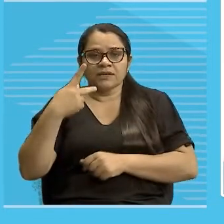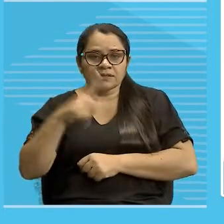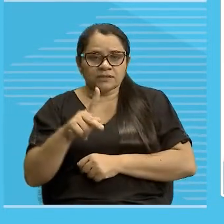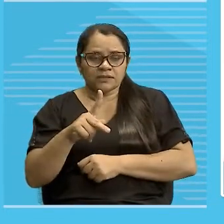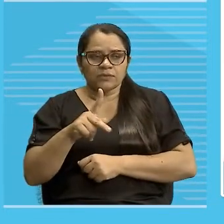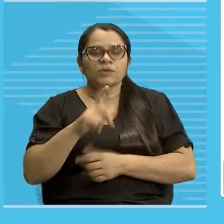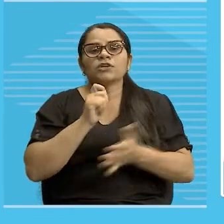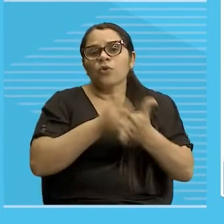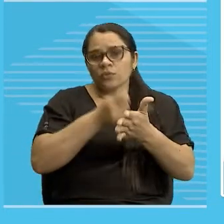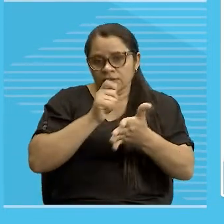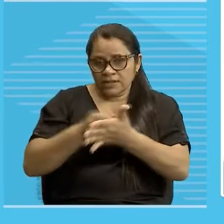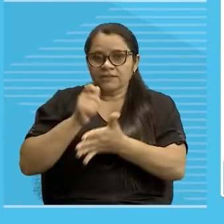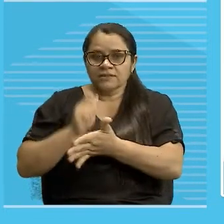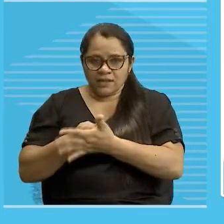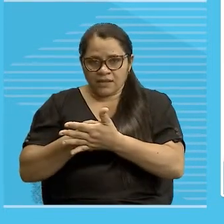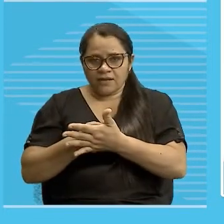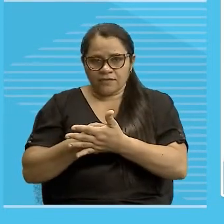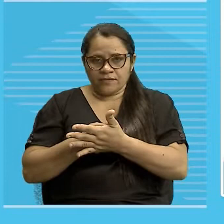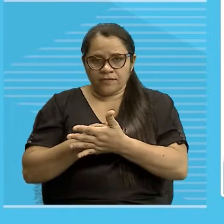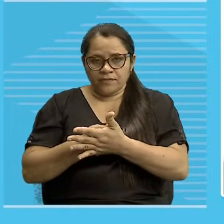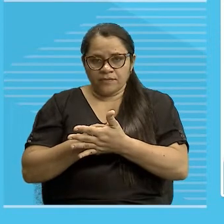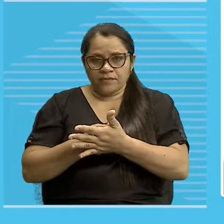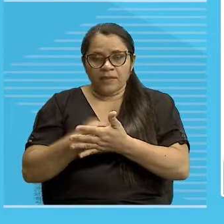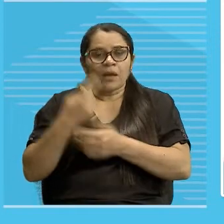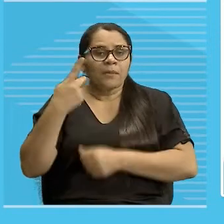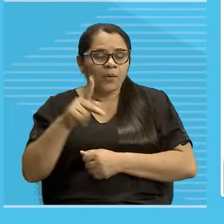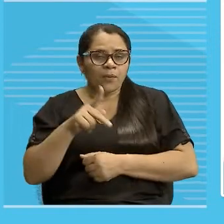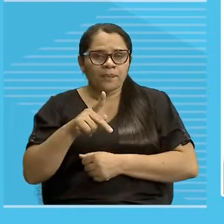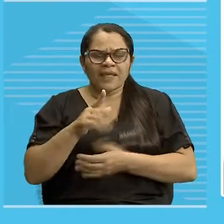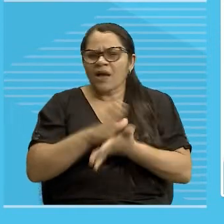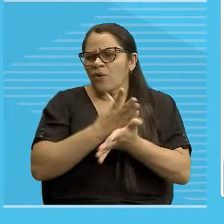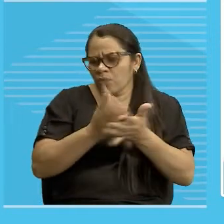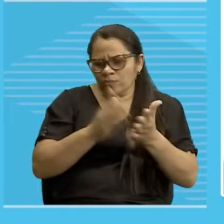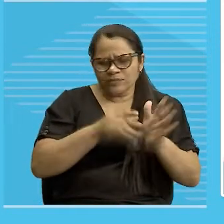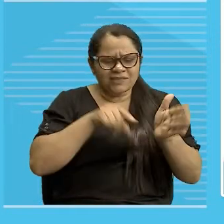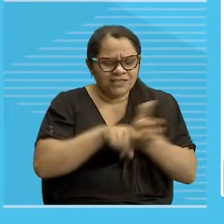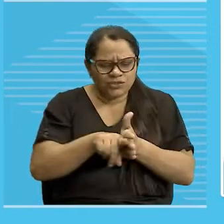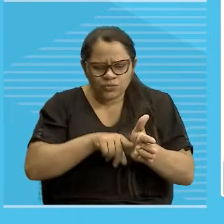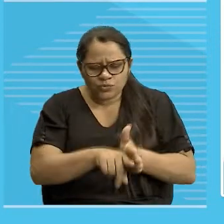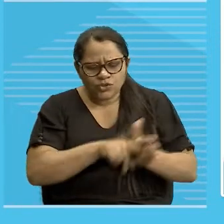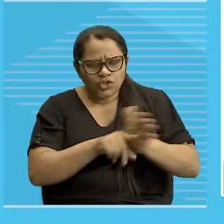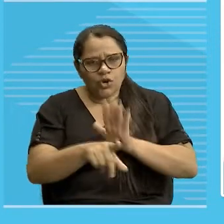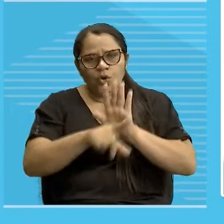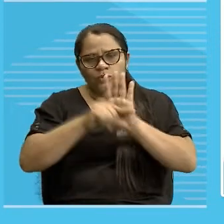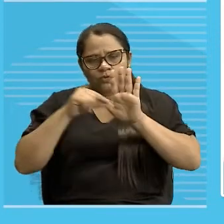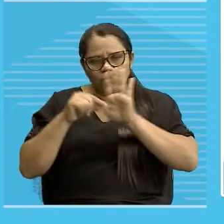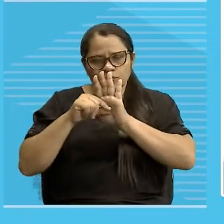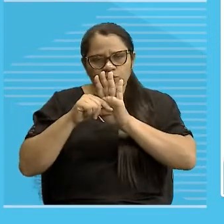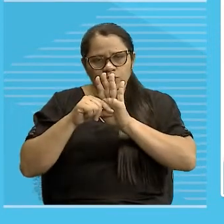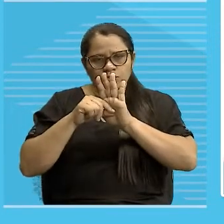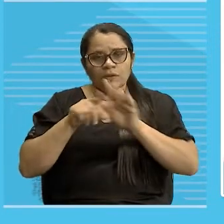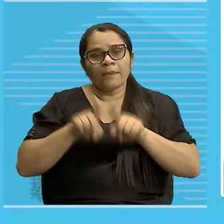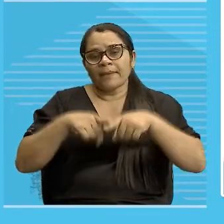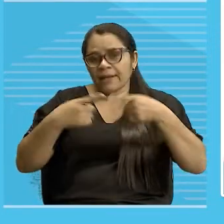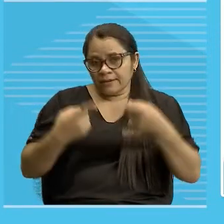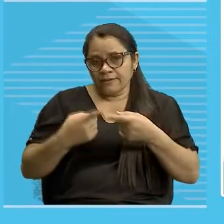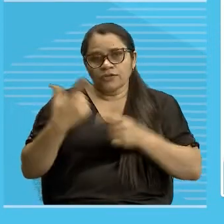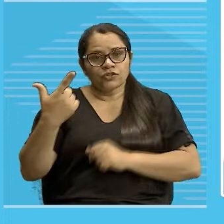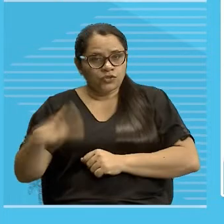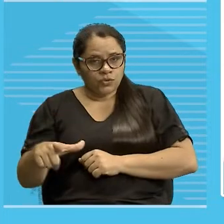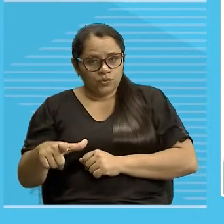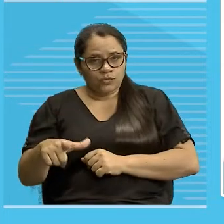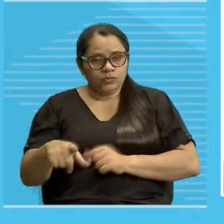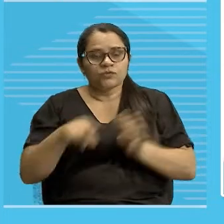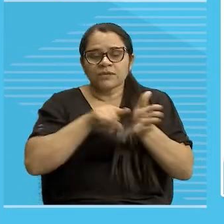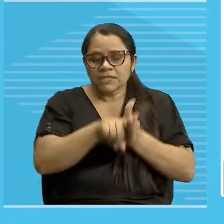contestável por alguns gramáticos, né? Não aceitam bem essa teoria, mas outros gramáticos já colocam e a gente tem que trazer o que é colocado aqui para